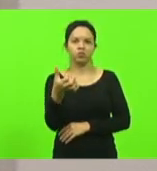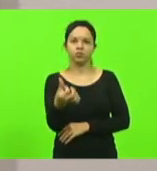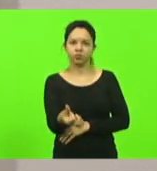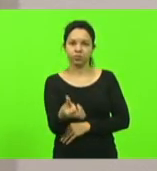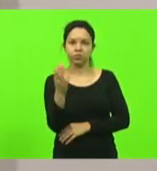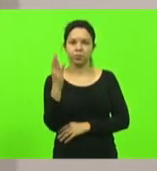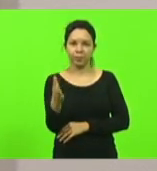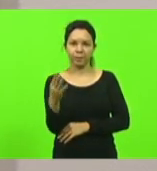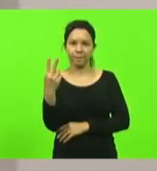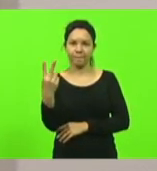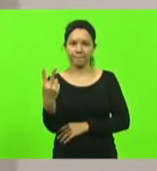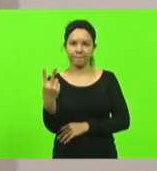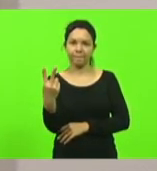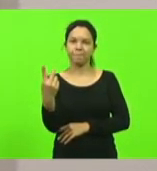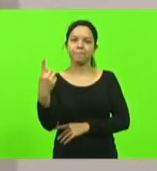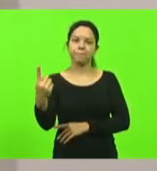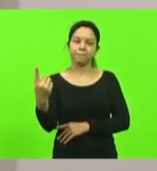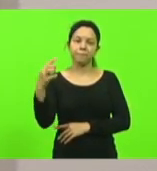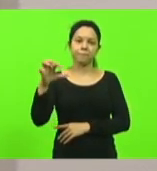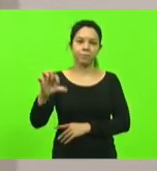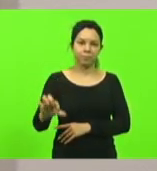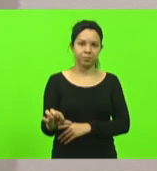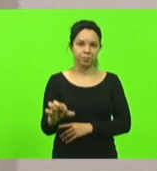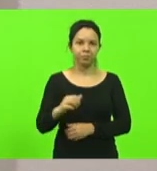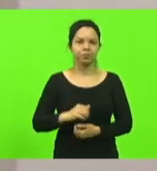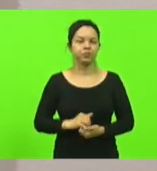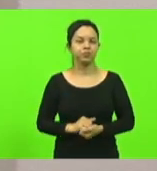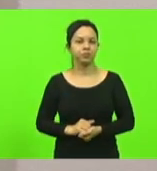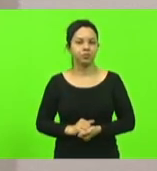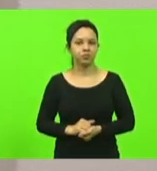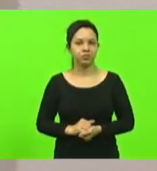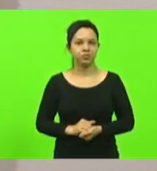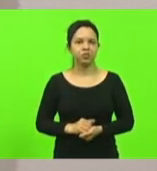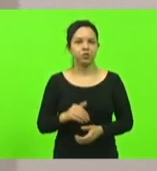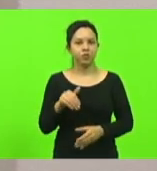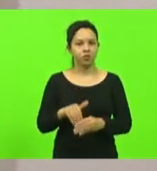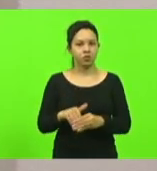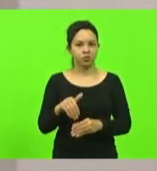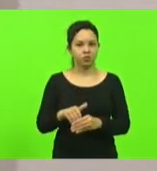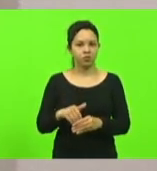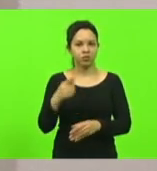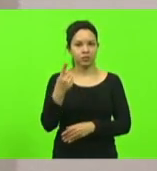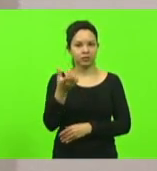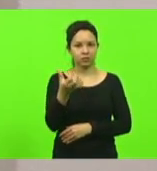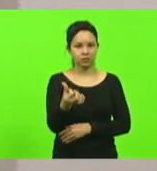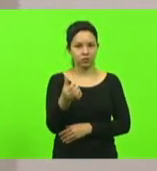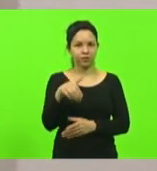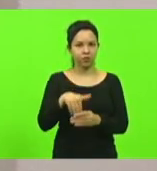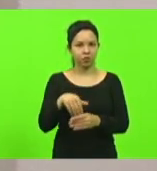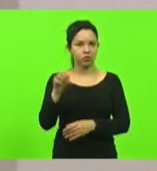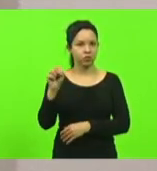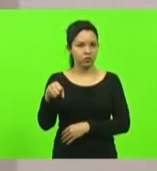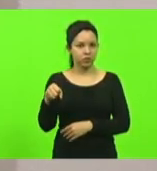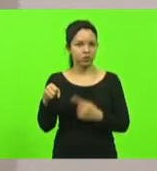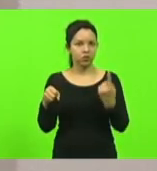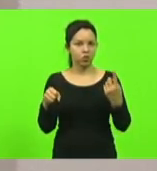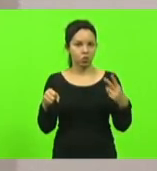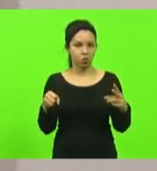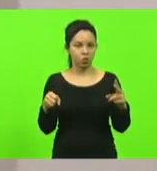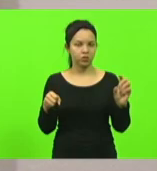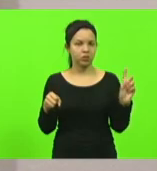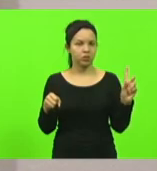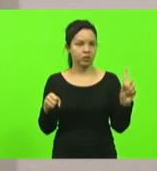barra 2019, obtendo a seguinte votação, 16 votos sim, 12 votos não e uma